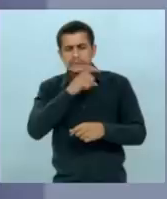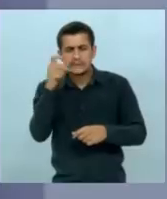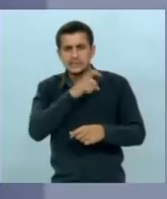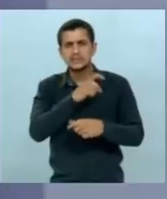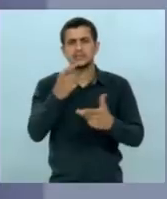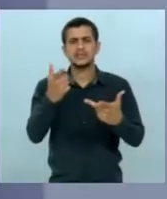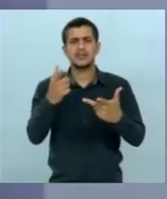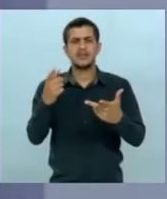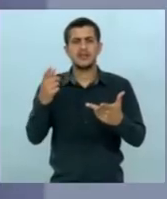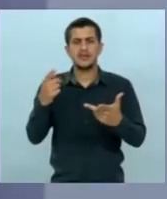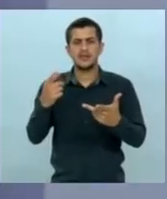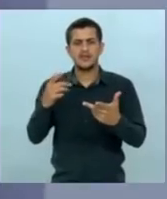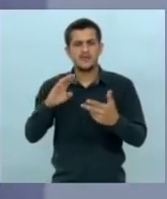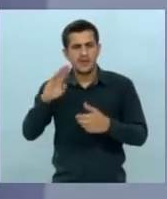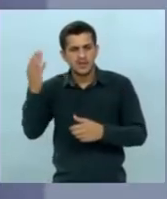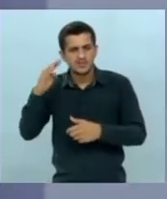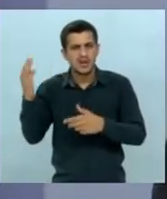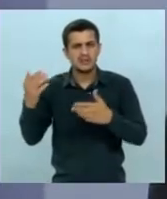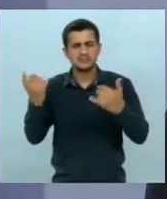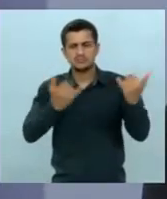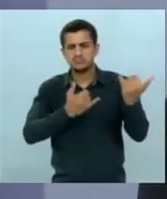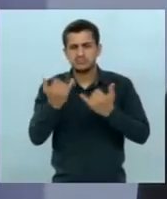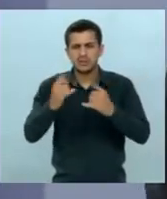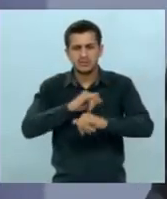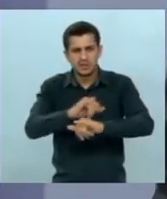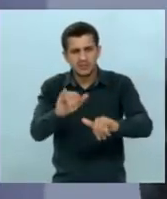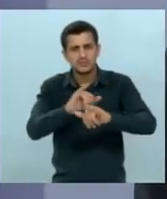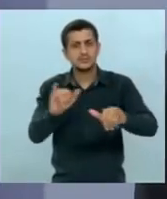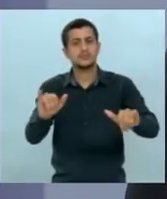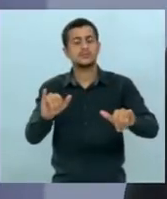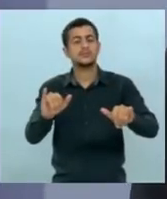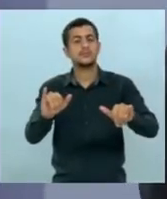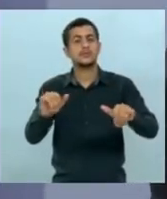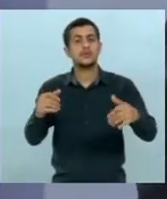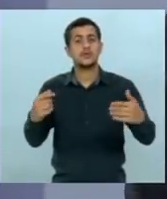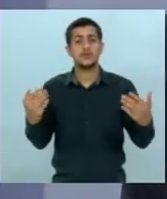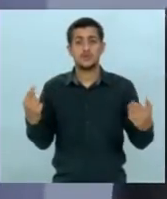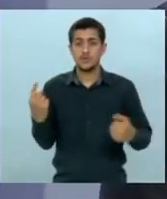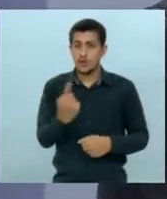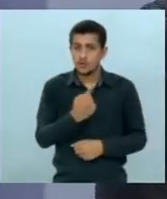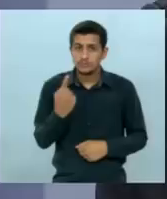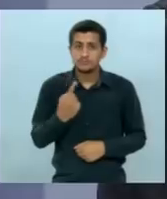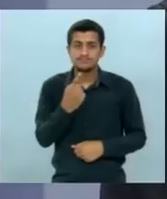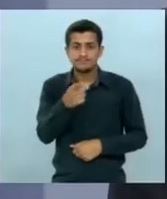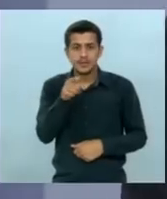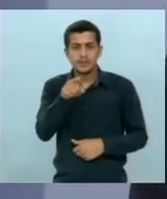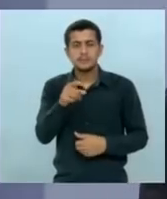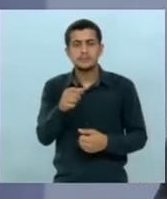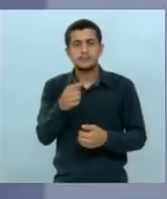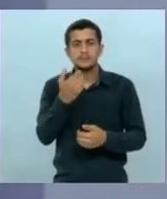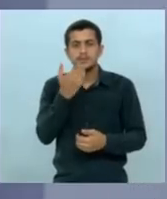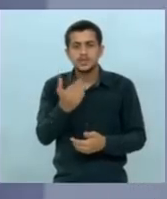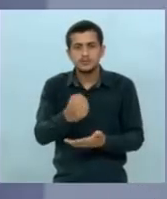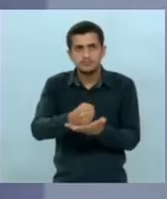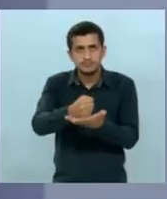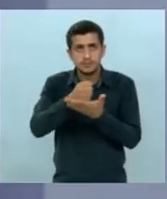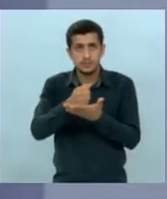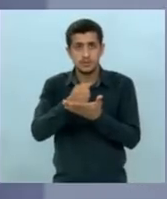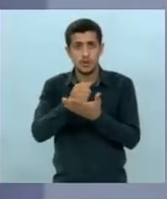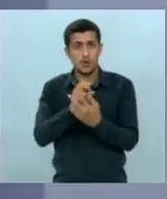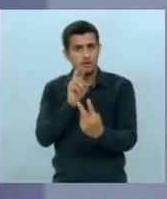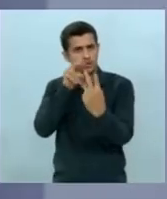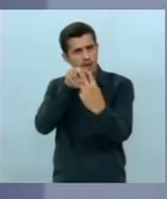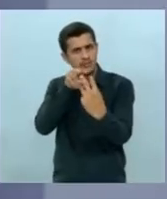inverdades calúnias e difamação estamos aqui com vocês pedindo o seu apoio olhando para você